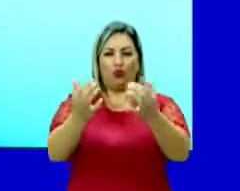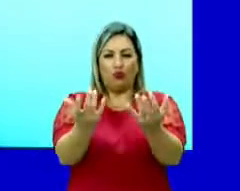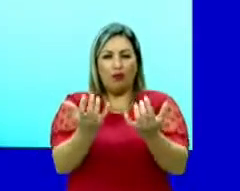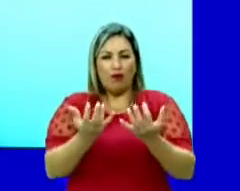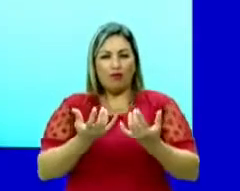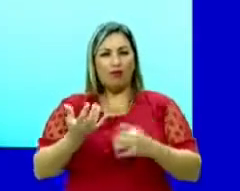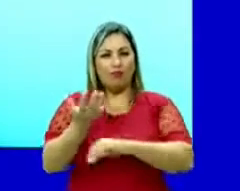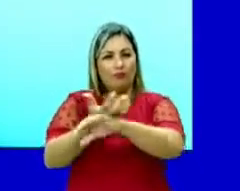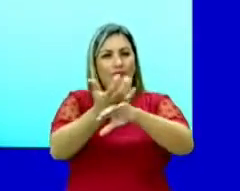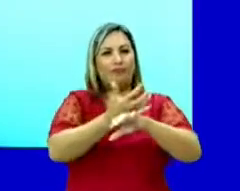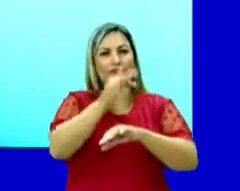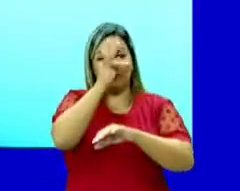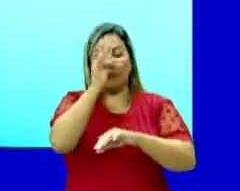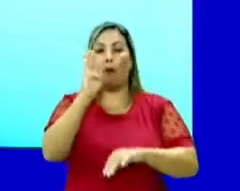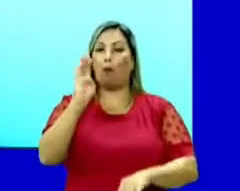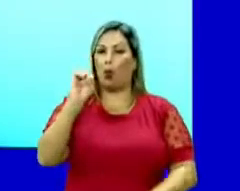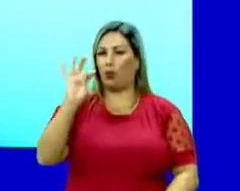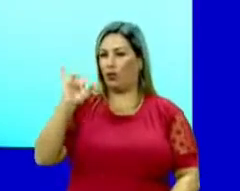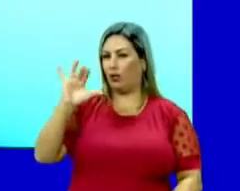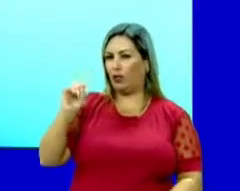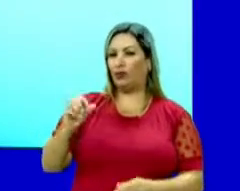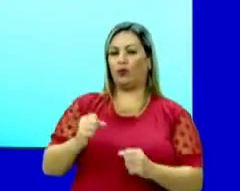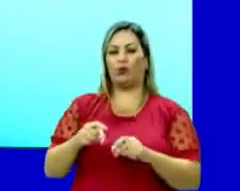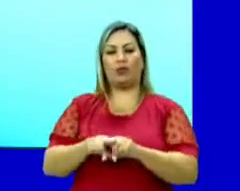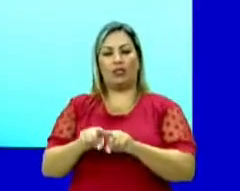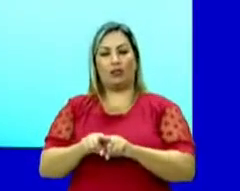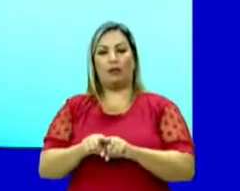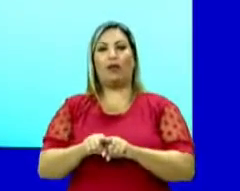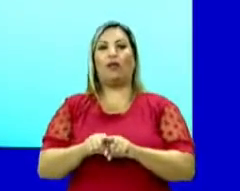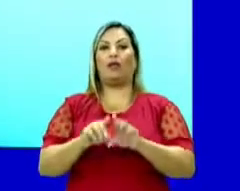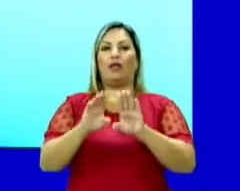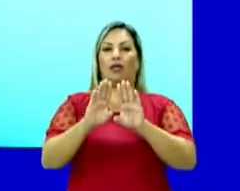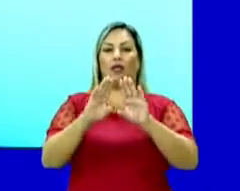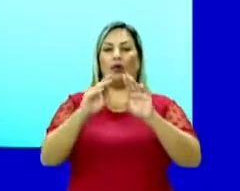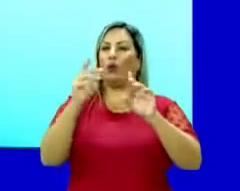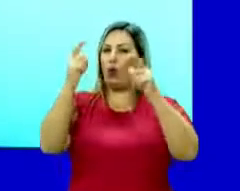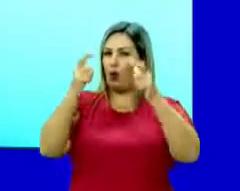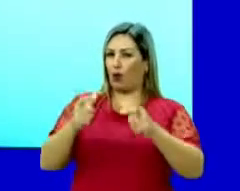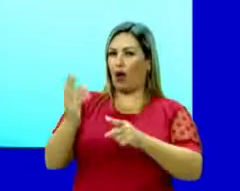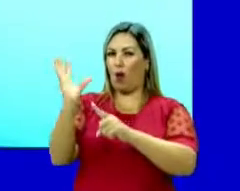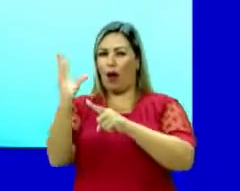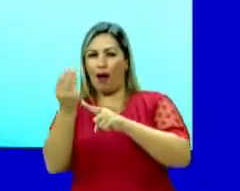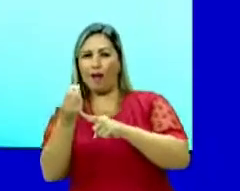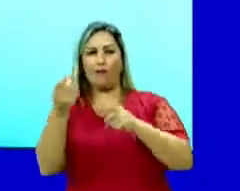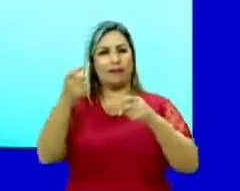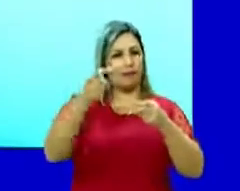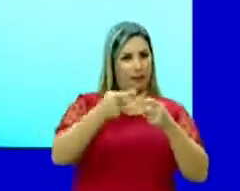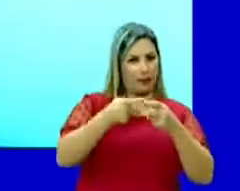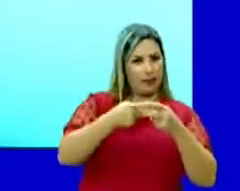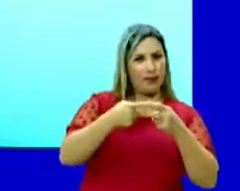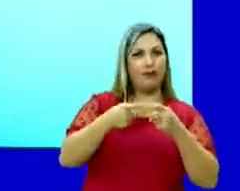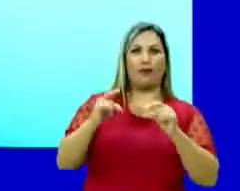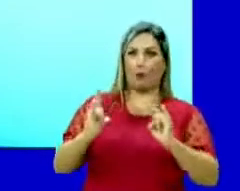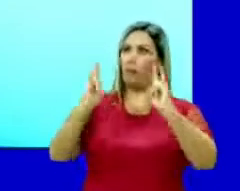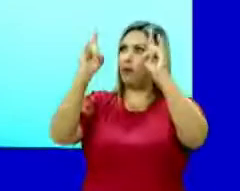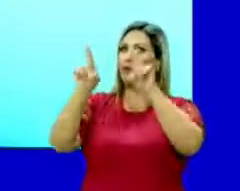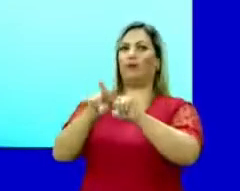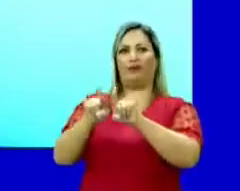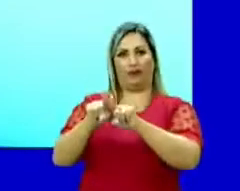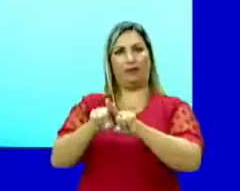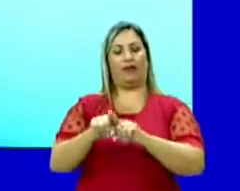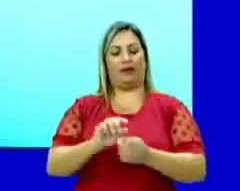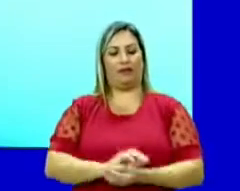Botânico, a inauguração da Academia de Belas Artes e Medicina. Vamos ver também